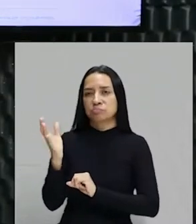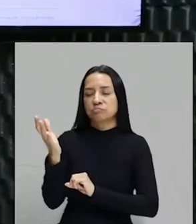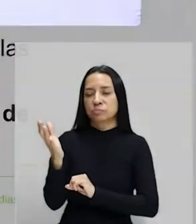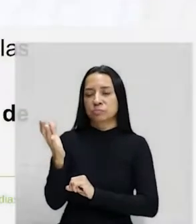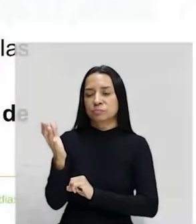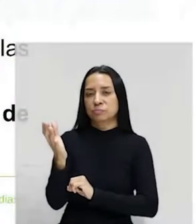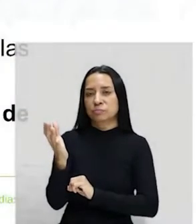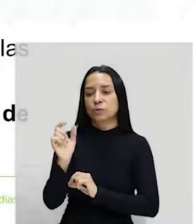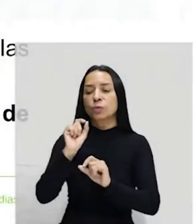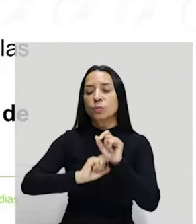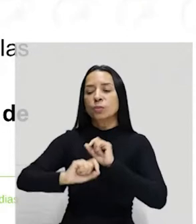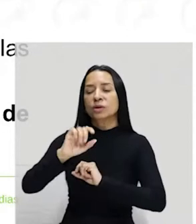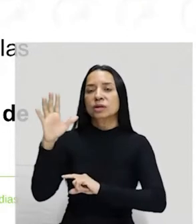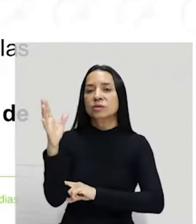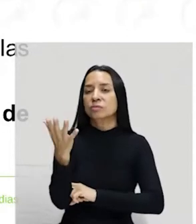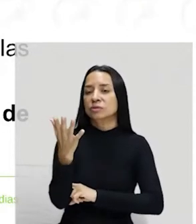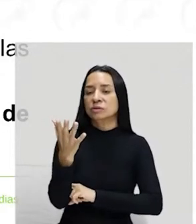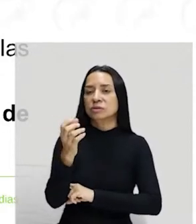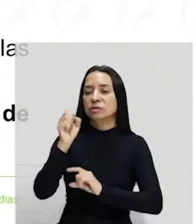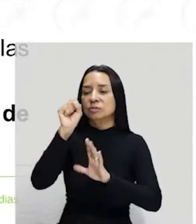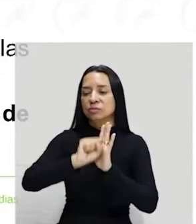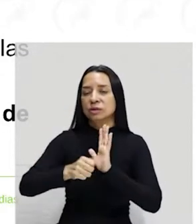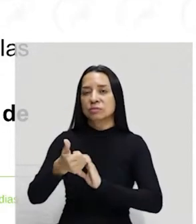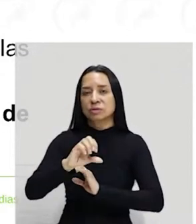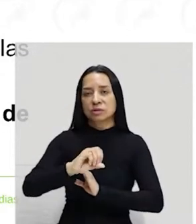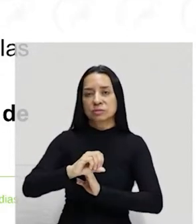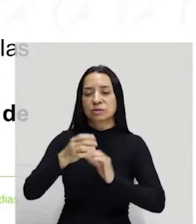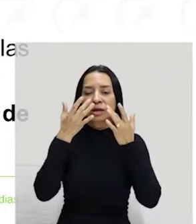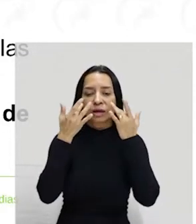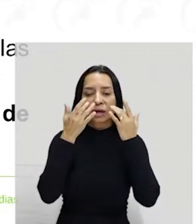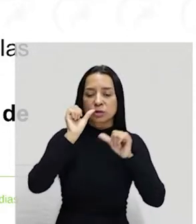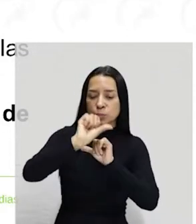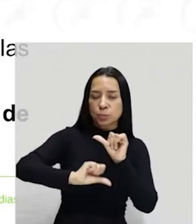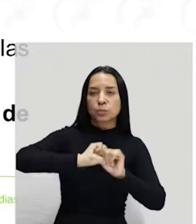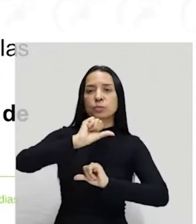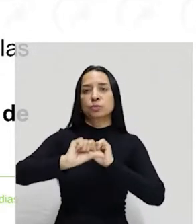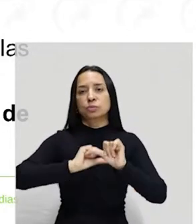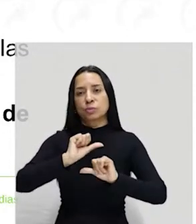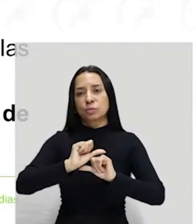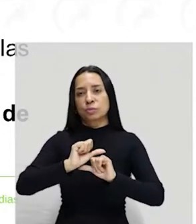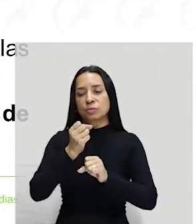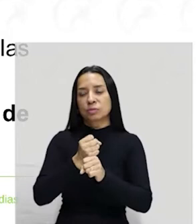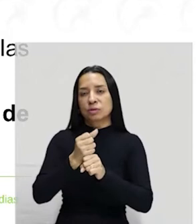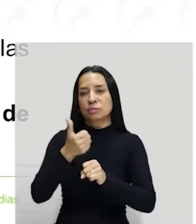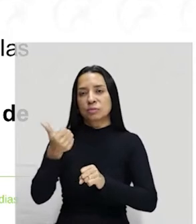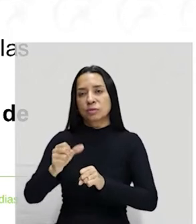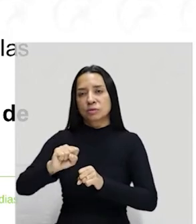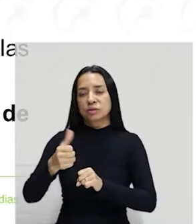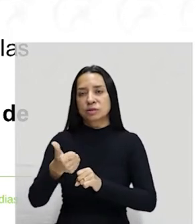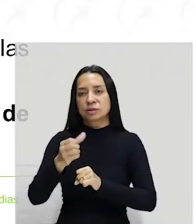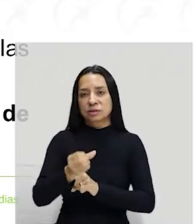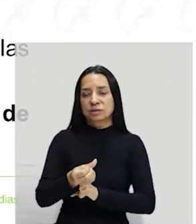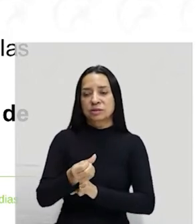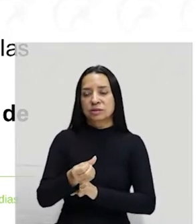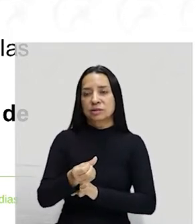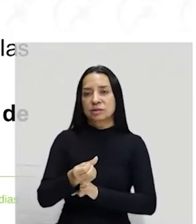assim, um grande círculo, uma grande volta, porque mudou radicalmente. Em 1816, esse povo todo chega, e é o